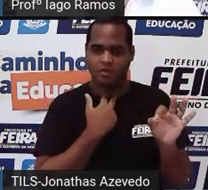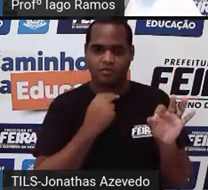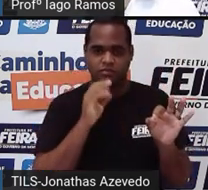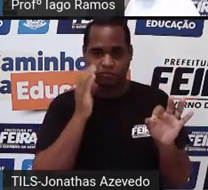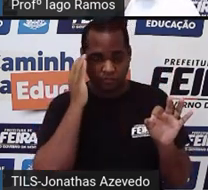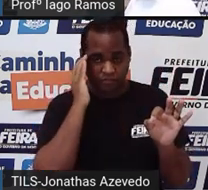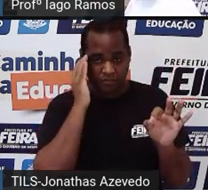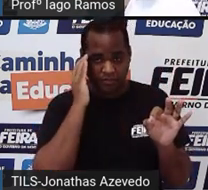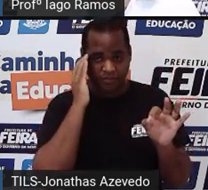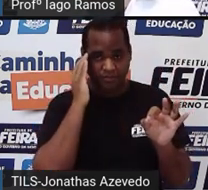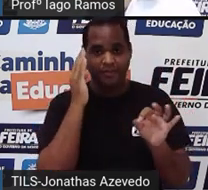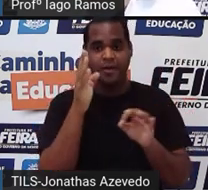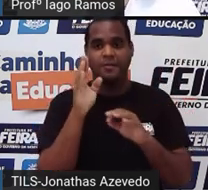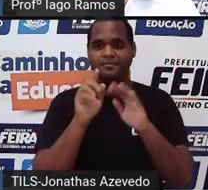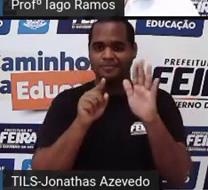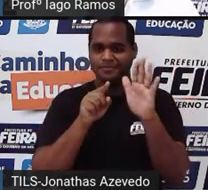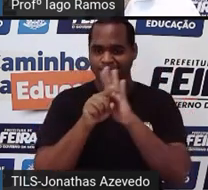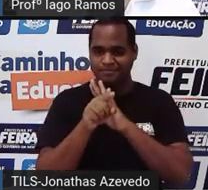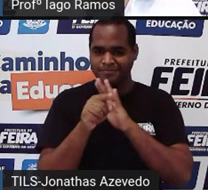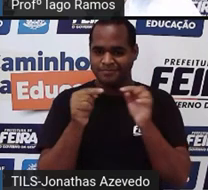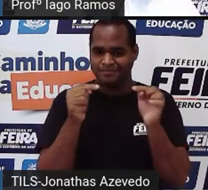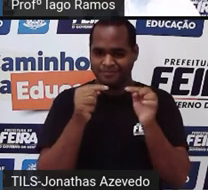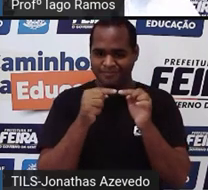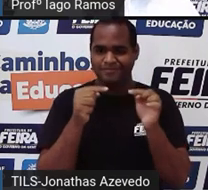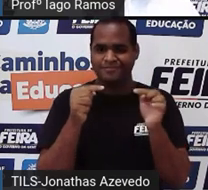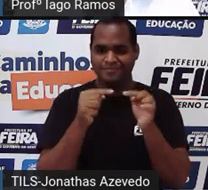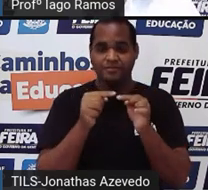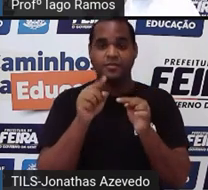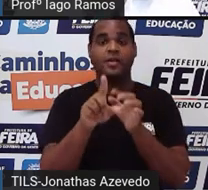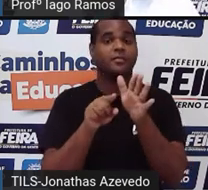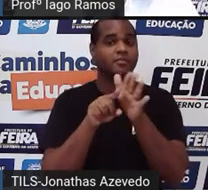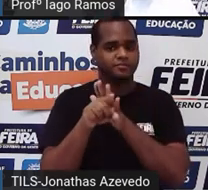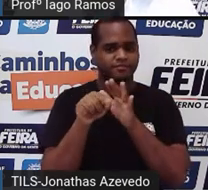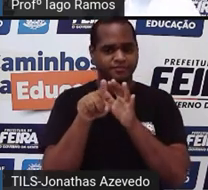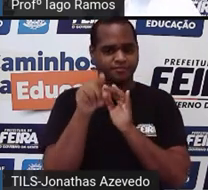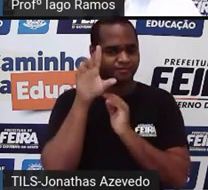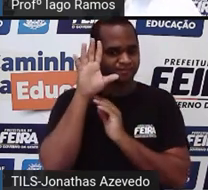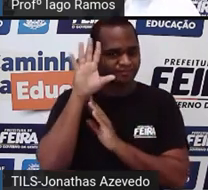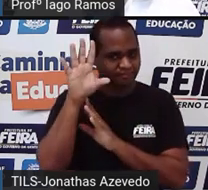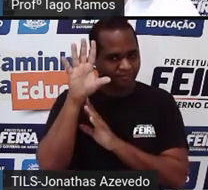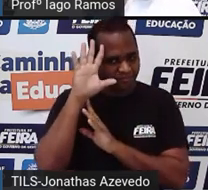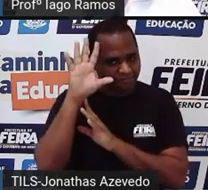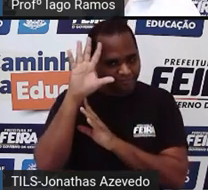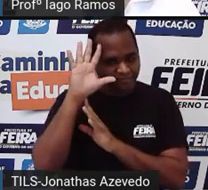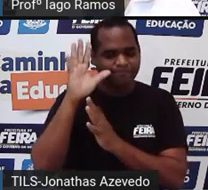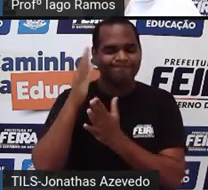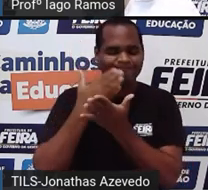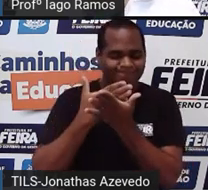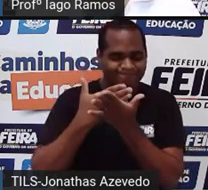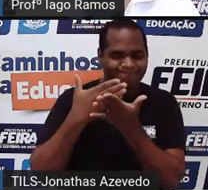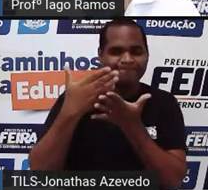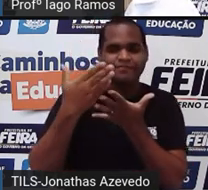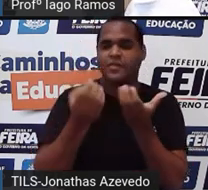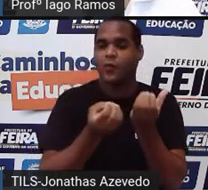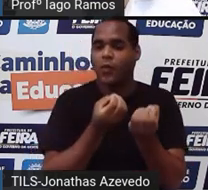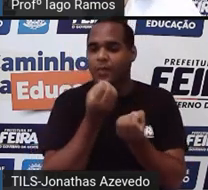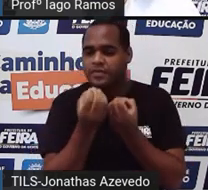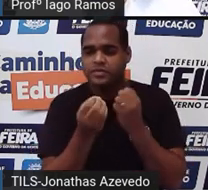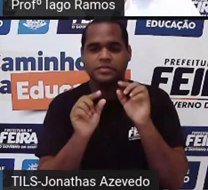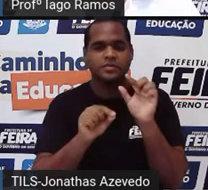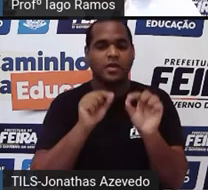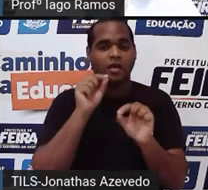Então a pergunta vai por aí e é uma pergunta para você começar a pensar nisso,